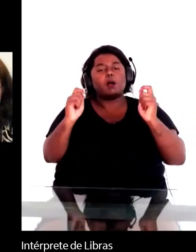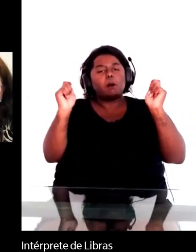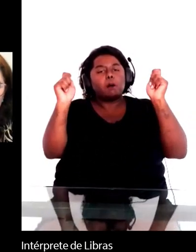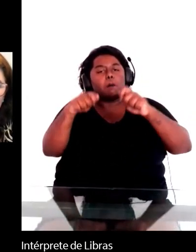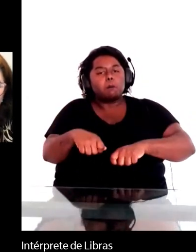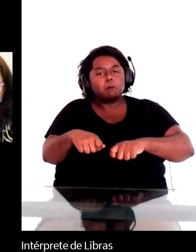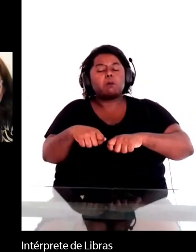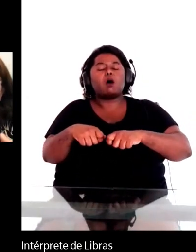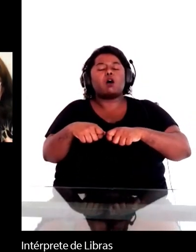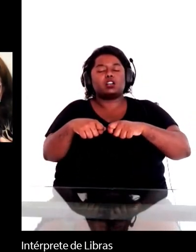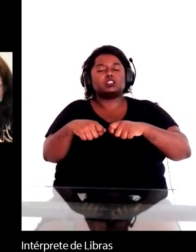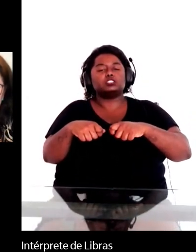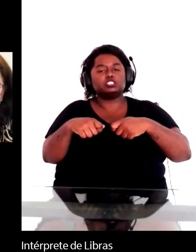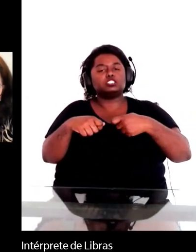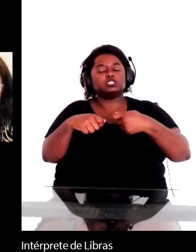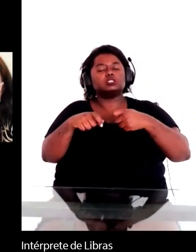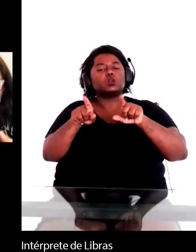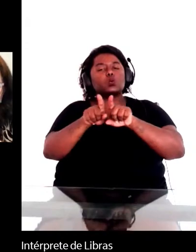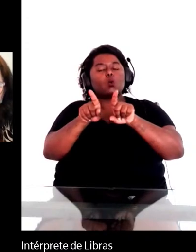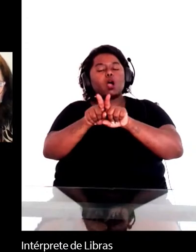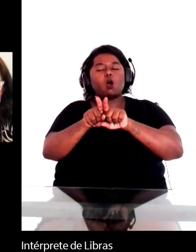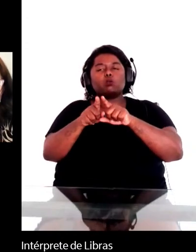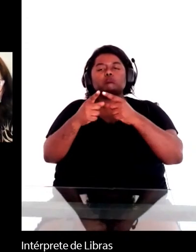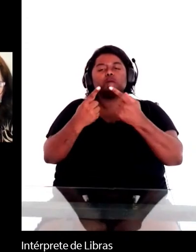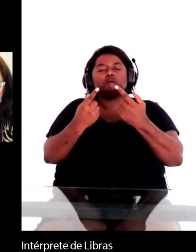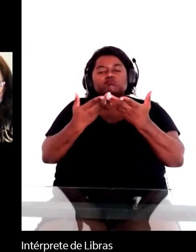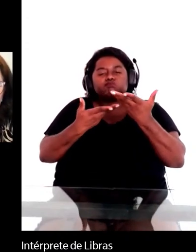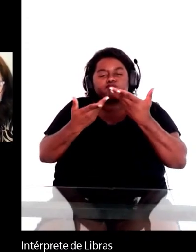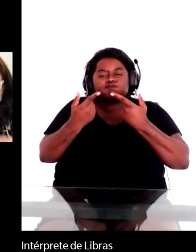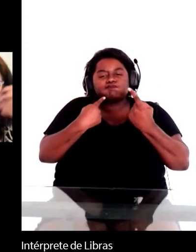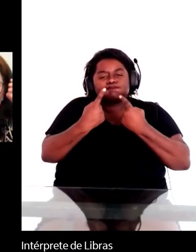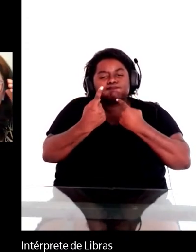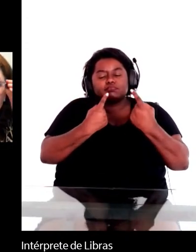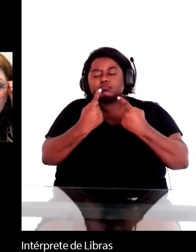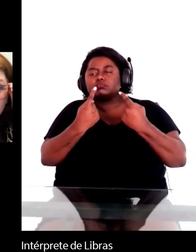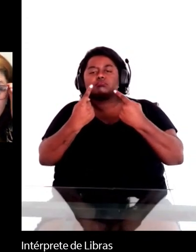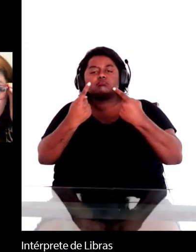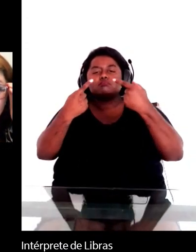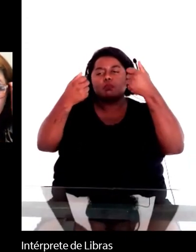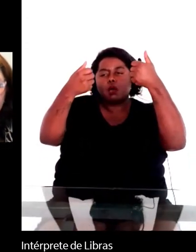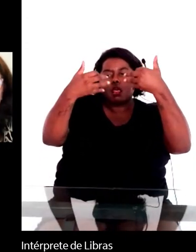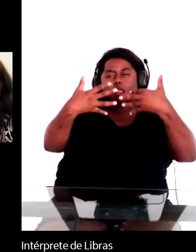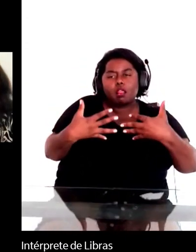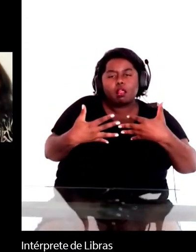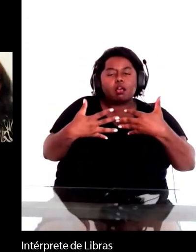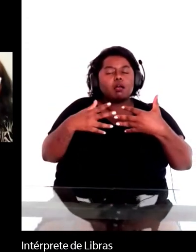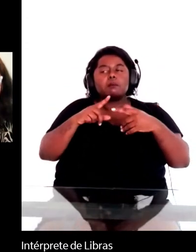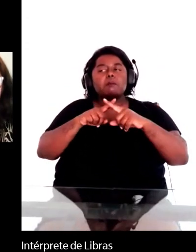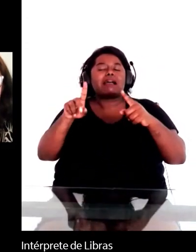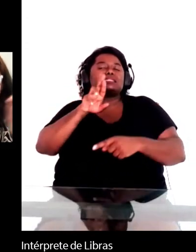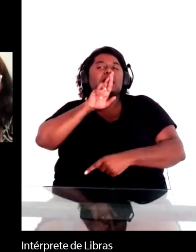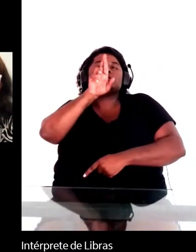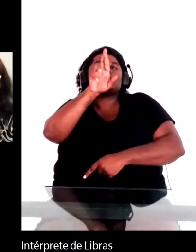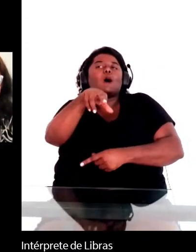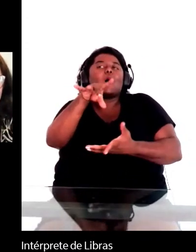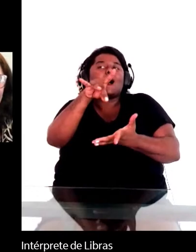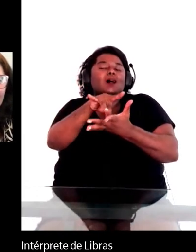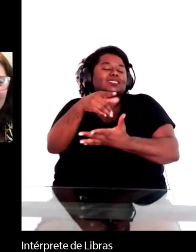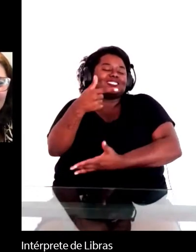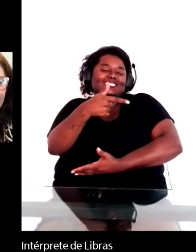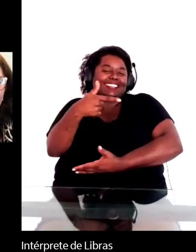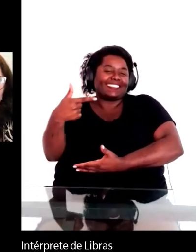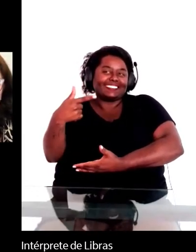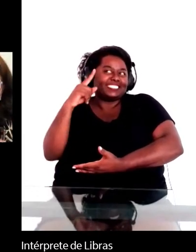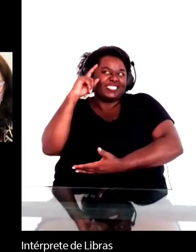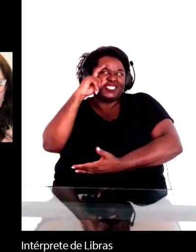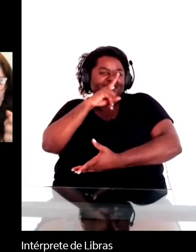tratá-la de uma forma mais dialética, sem chegar a uma resposta, que eu acho que é uma resposta realmente difícil de encontrar.